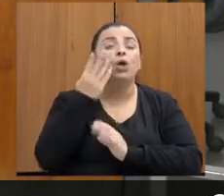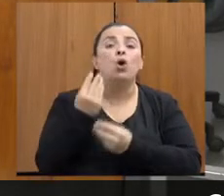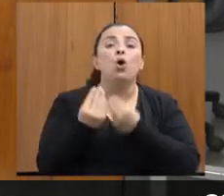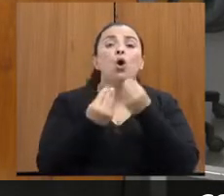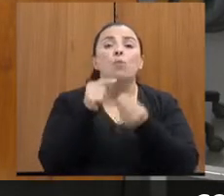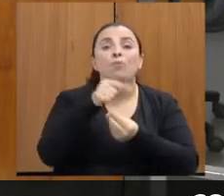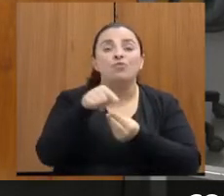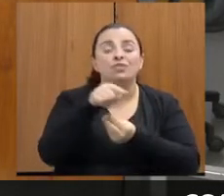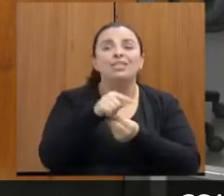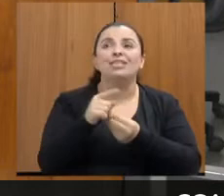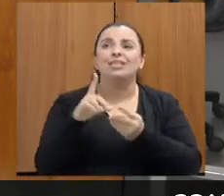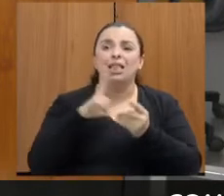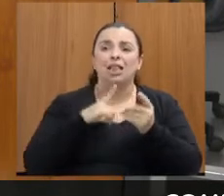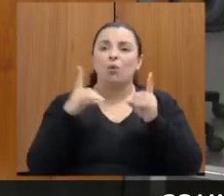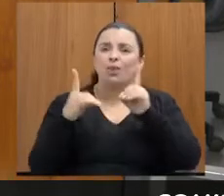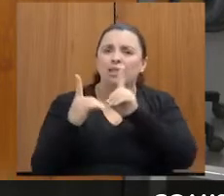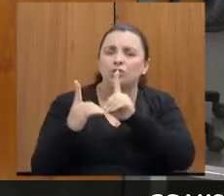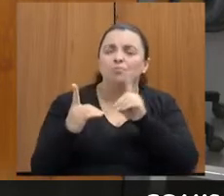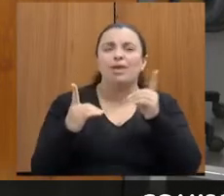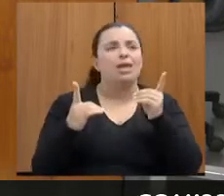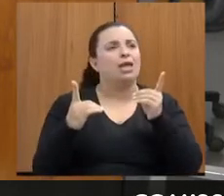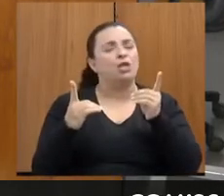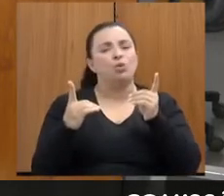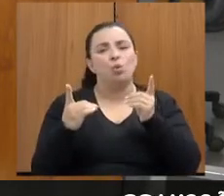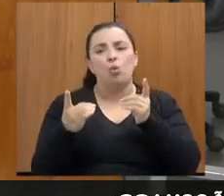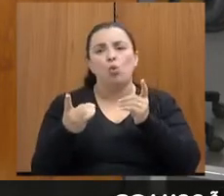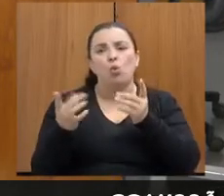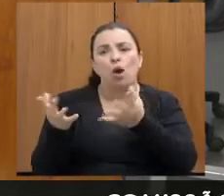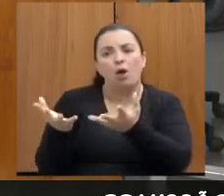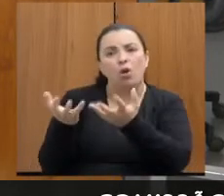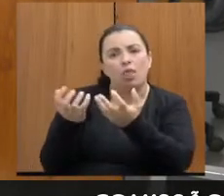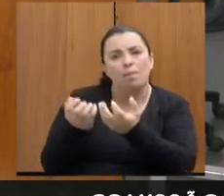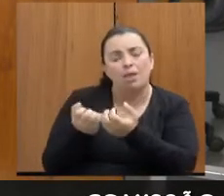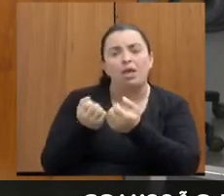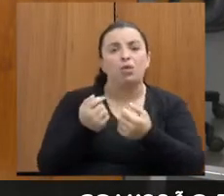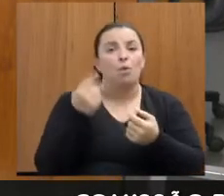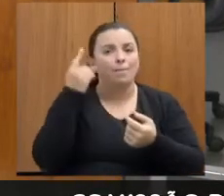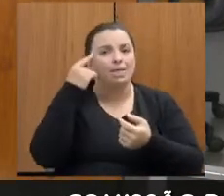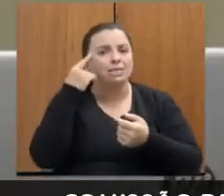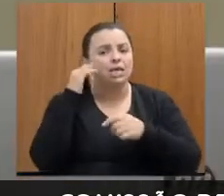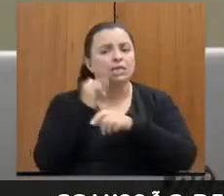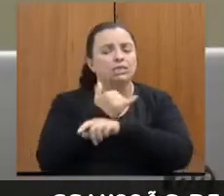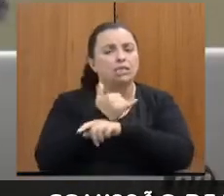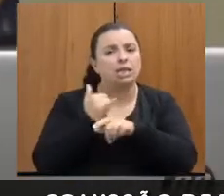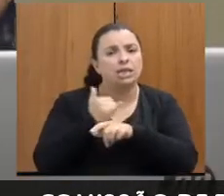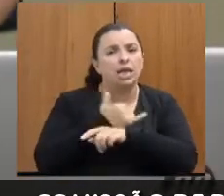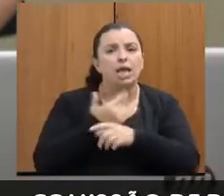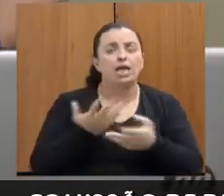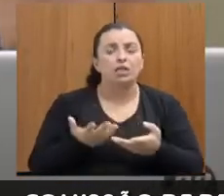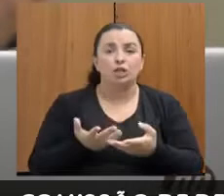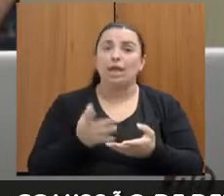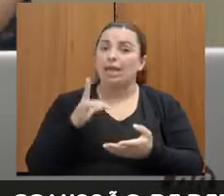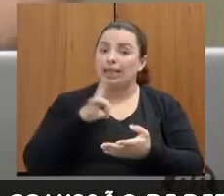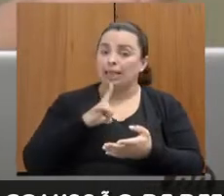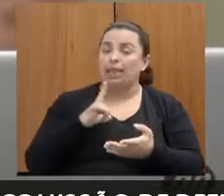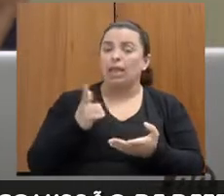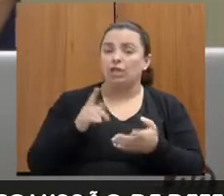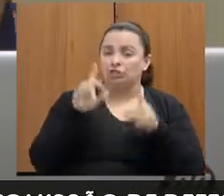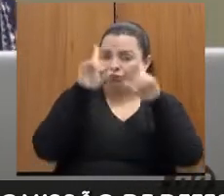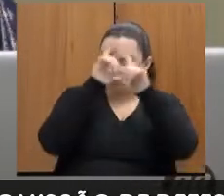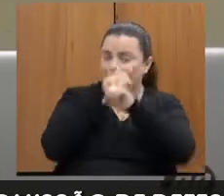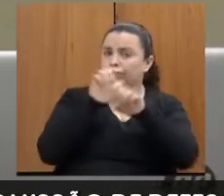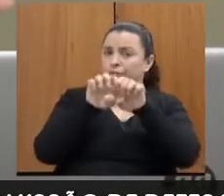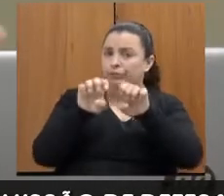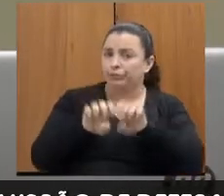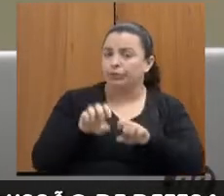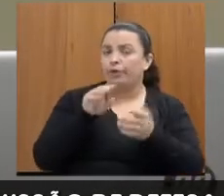o atendimento, acolhimento ou pensando em estratégias para diante mesmo da escassez de estrutura, de pessoal,